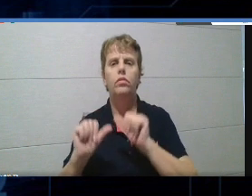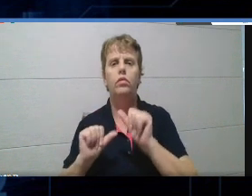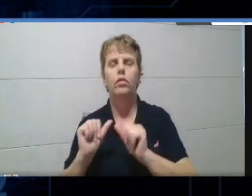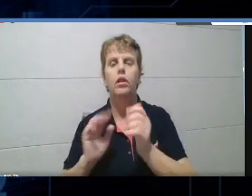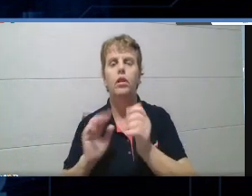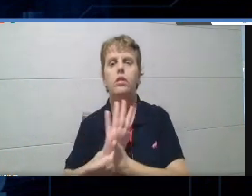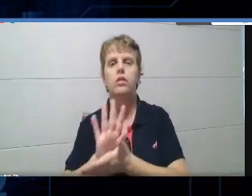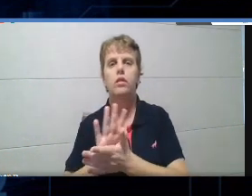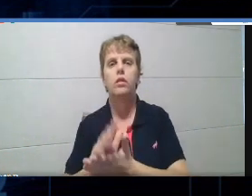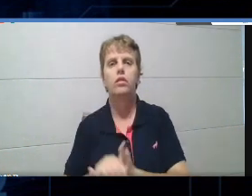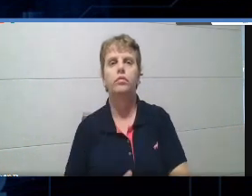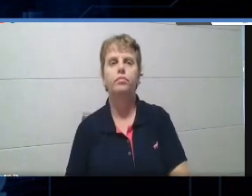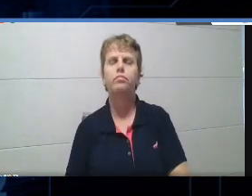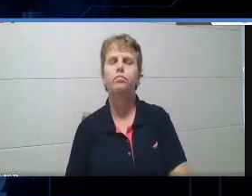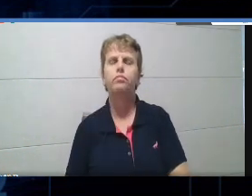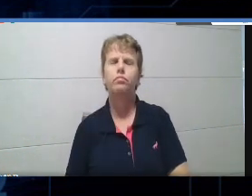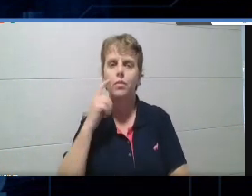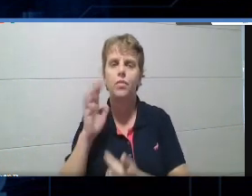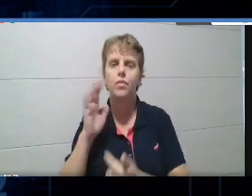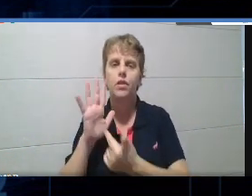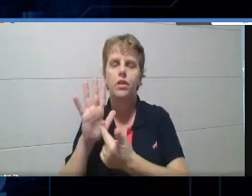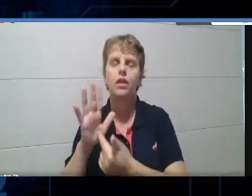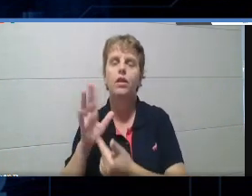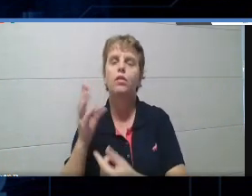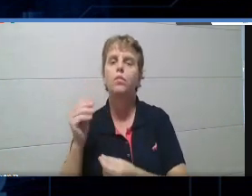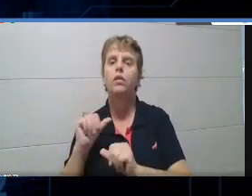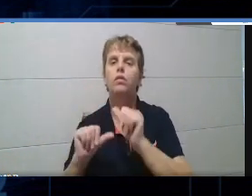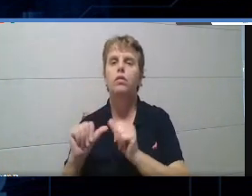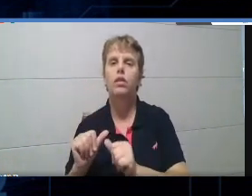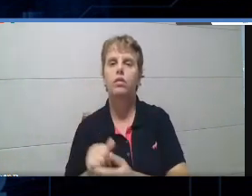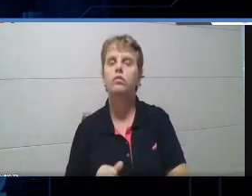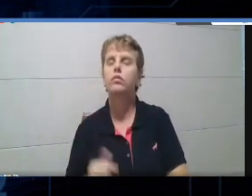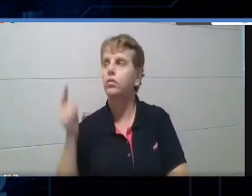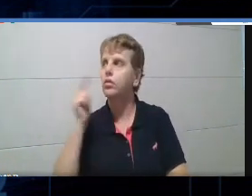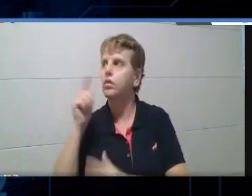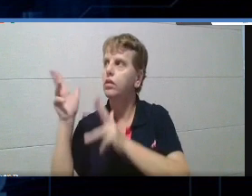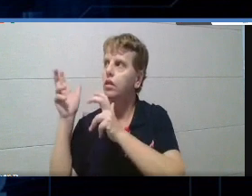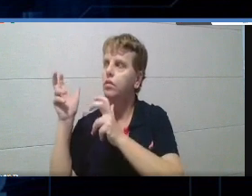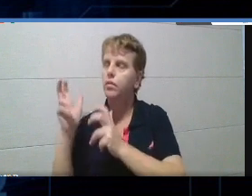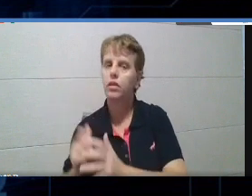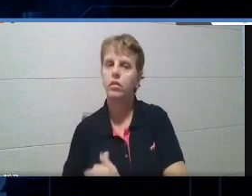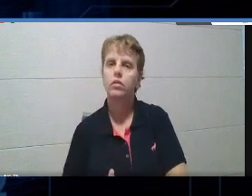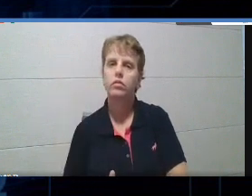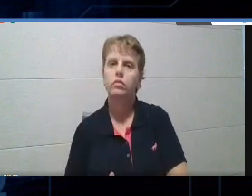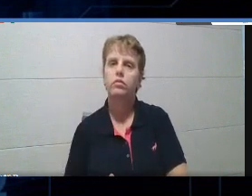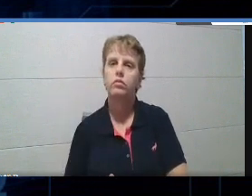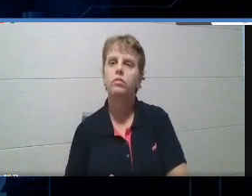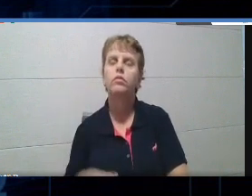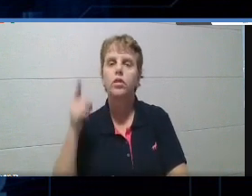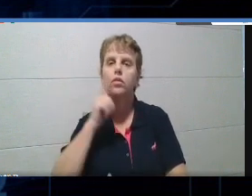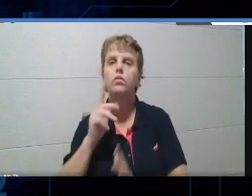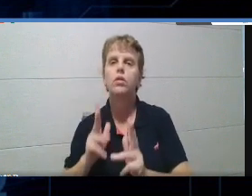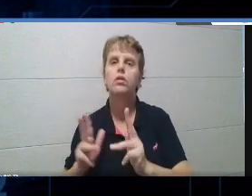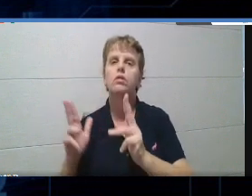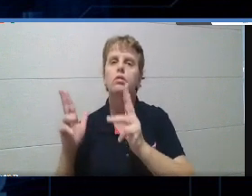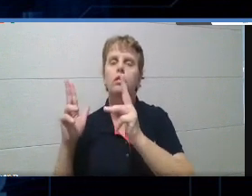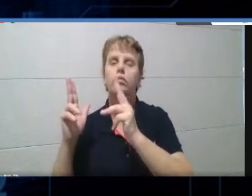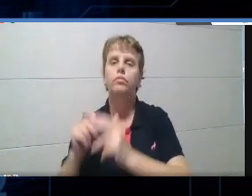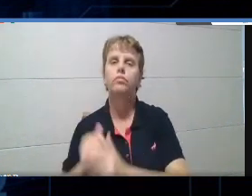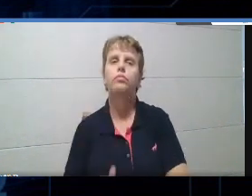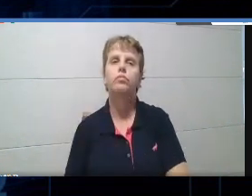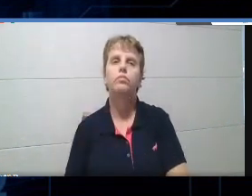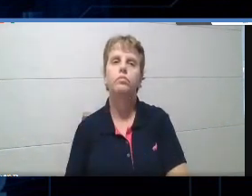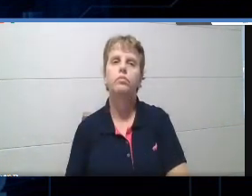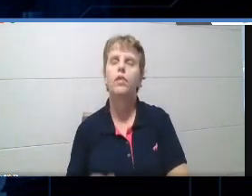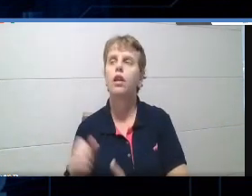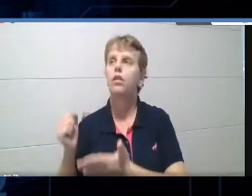Então, vamos lá. Deixa eu só fazer uma alteração aqui, só para que vocês possam ver que eu posso editar realmente. Vamos lá. Deixa eu